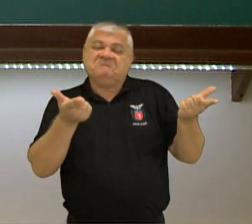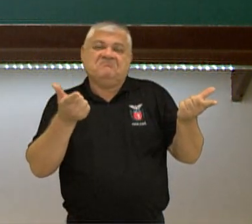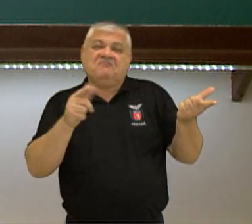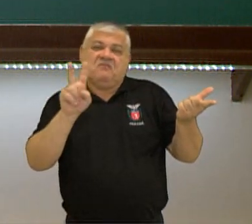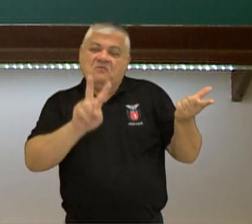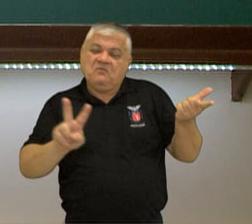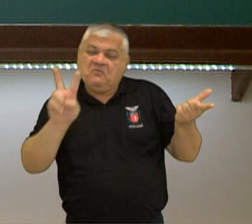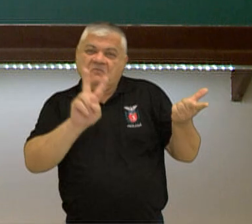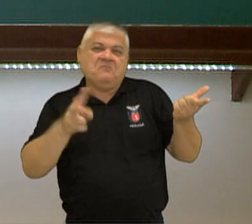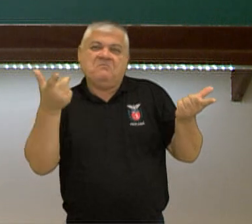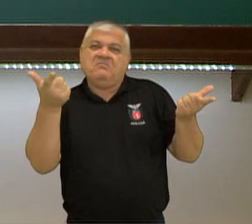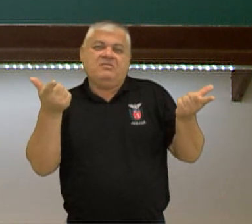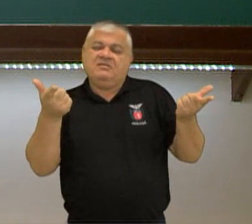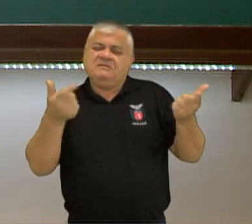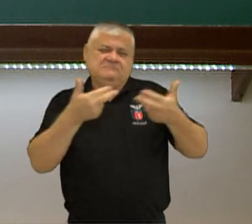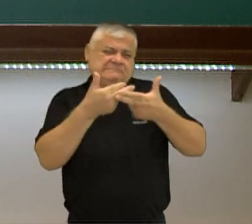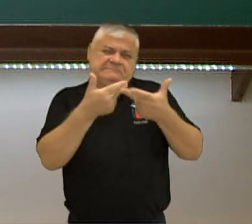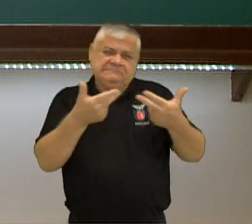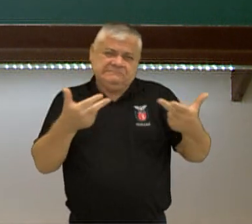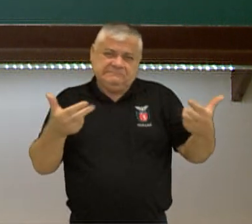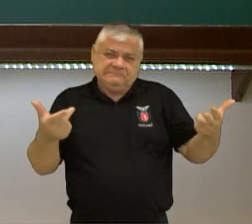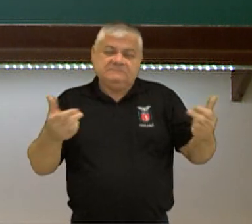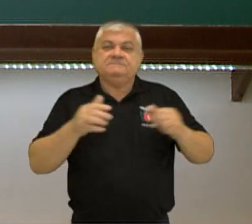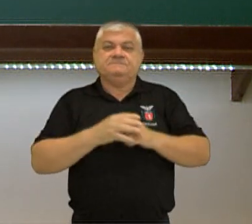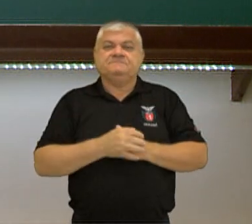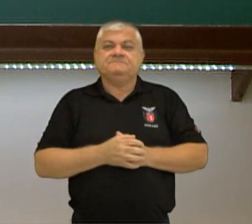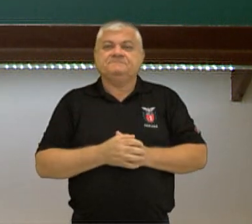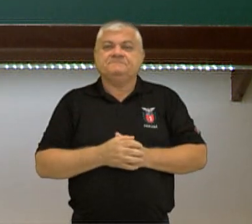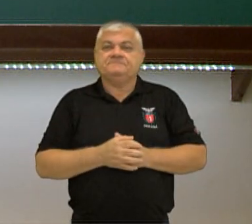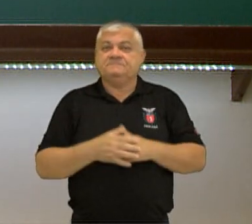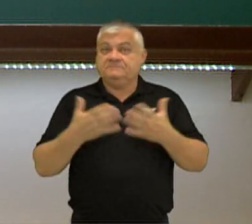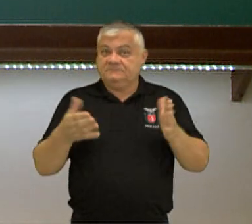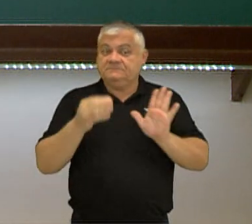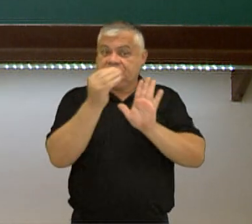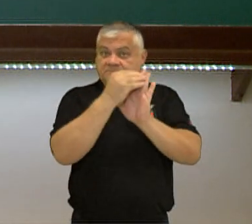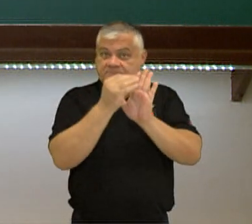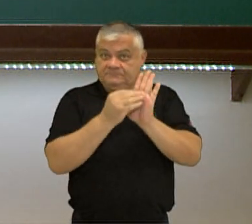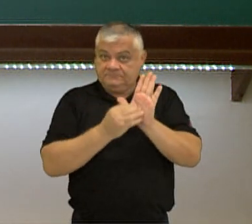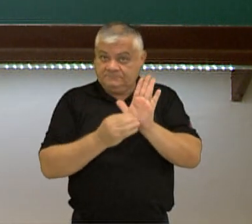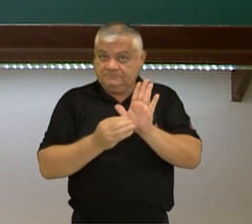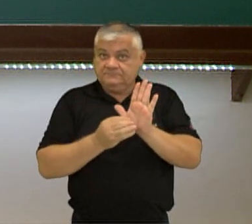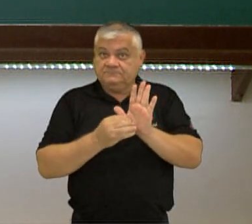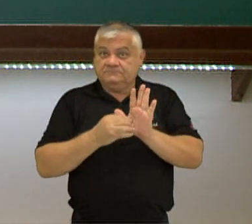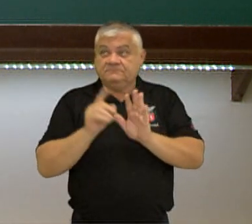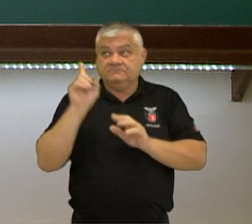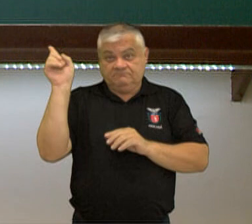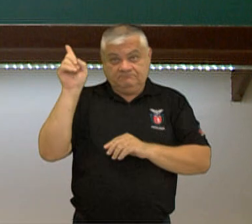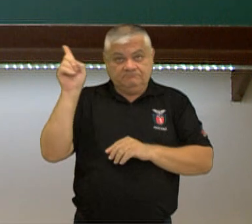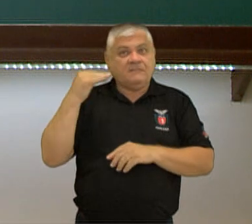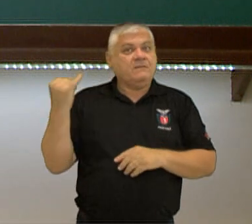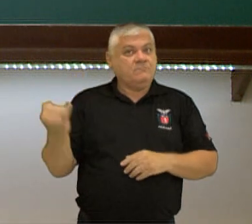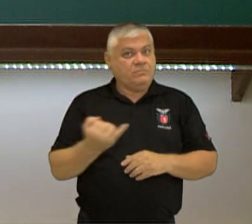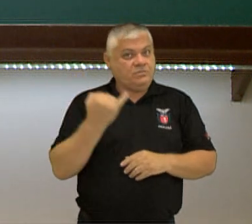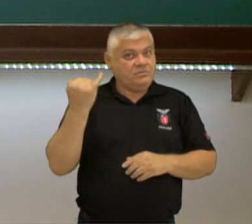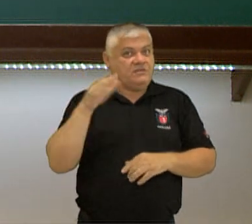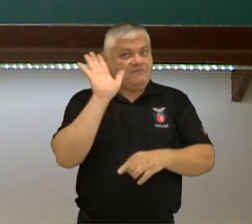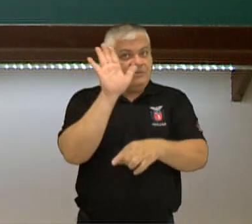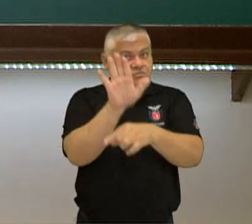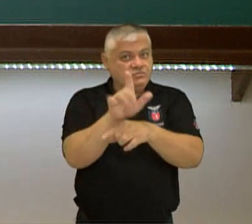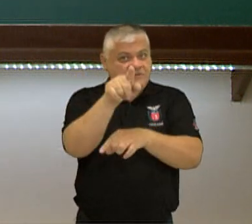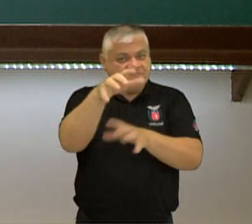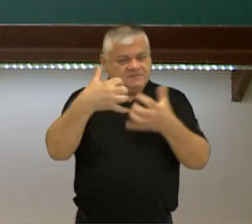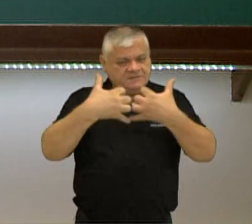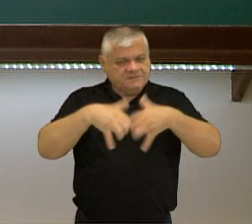volume, né? 22,4. E assim sucessivamente. Então, anote essa relação, porque ela é bastante importante e vai te ajudar